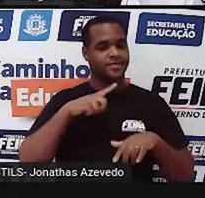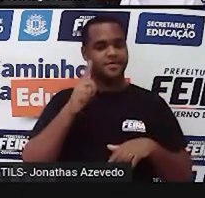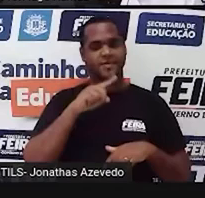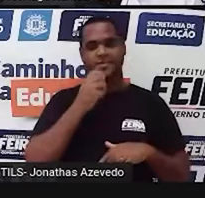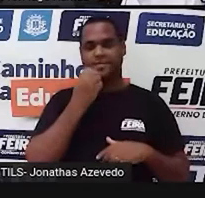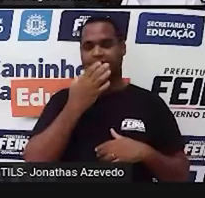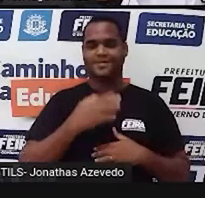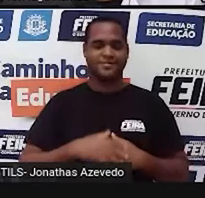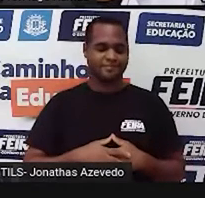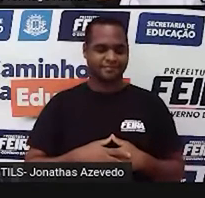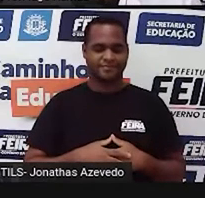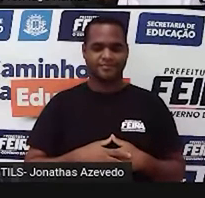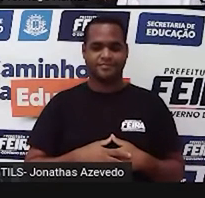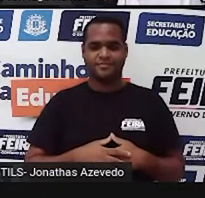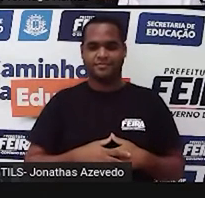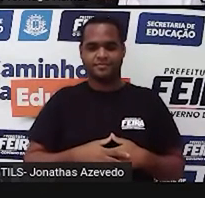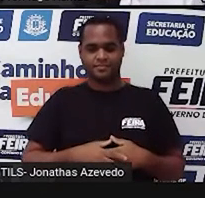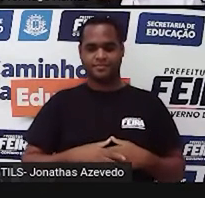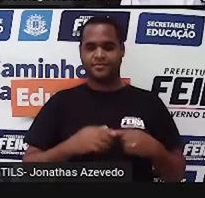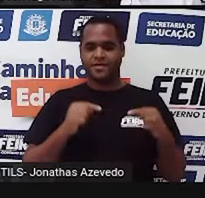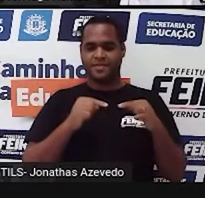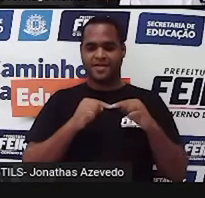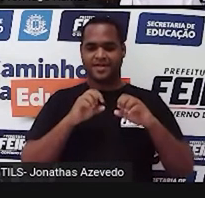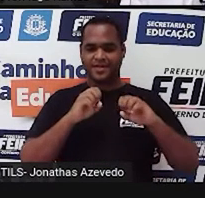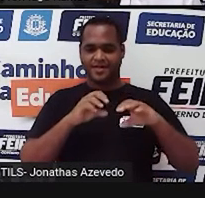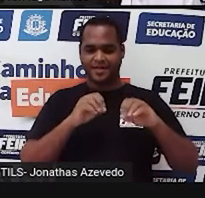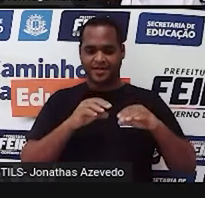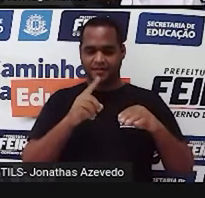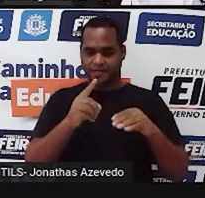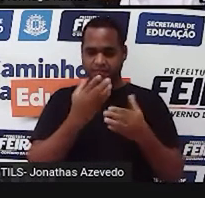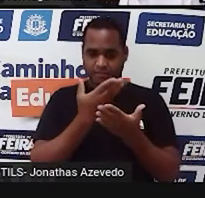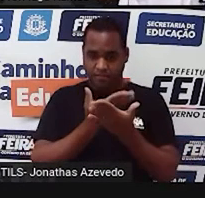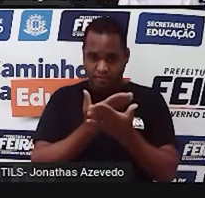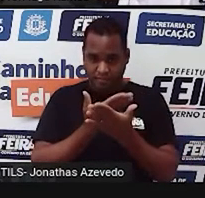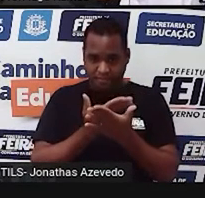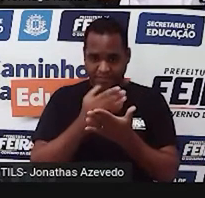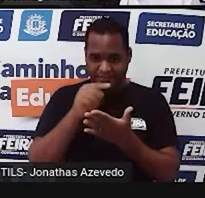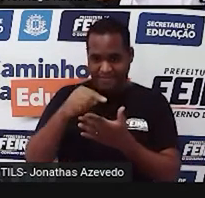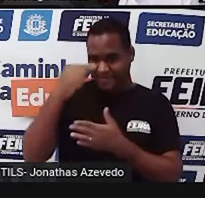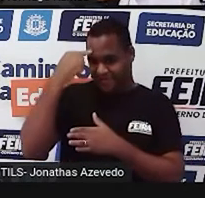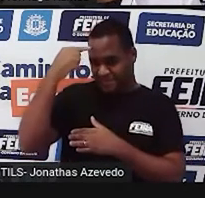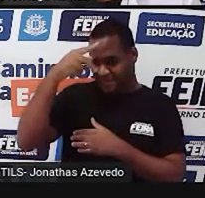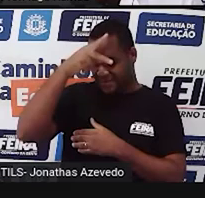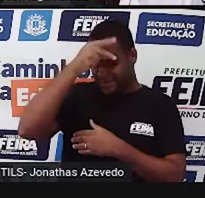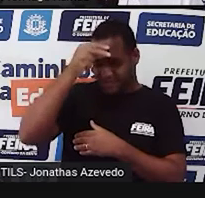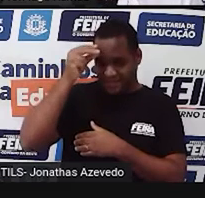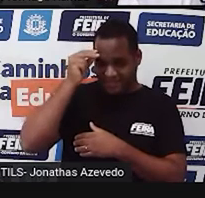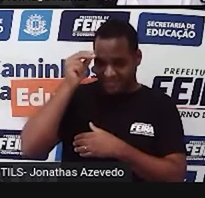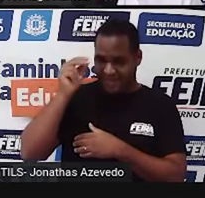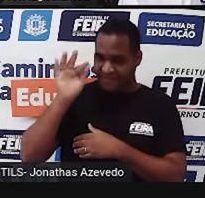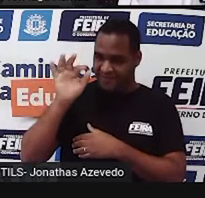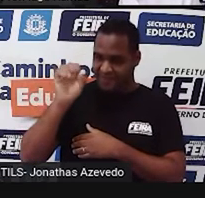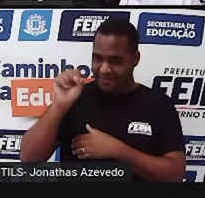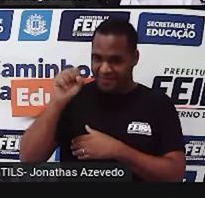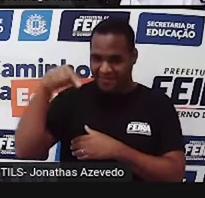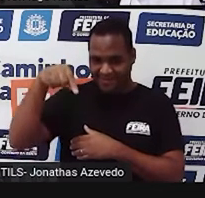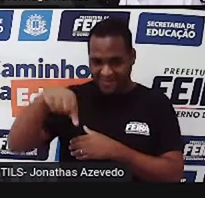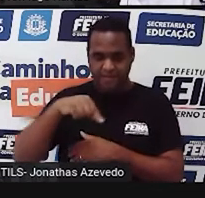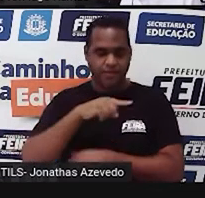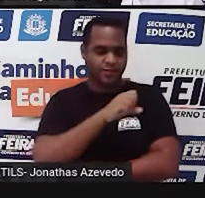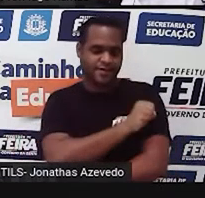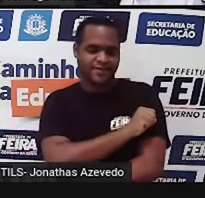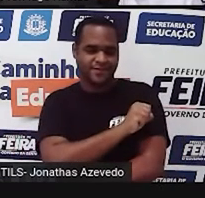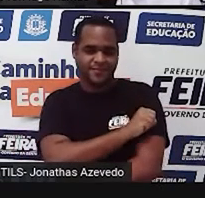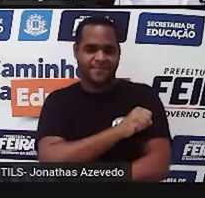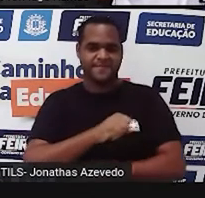Bom, essa aula é pra você que é estudante da nossa rede municipal de ensino do oitavo ano,